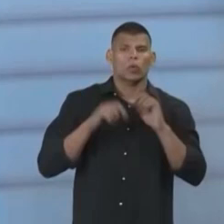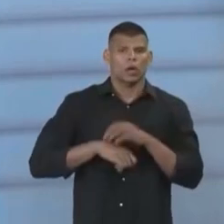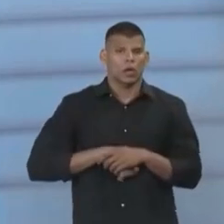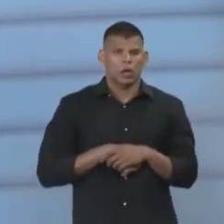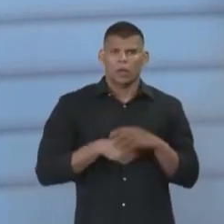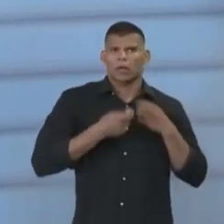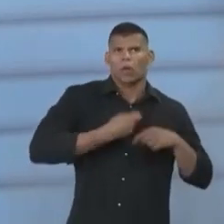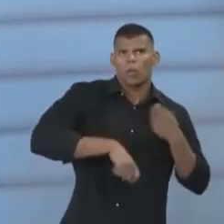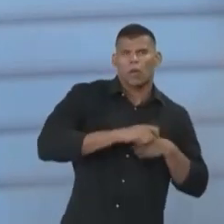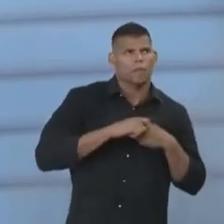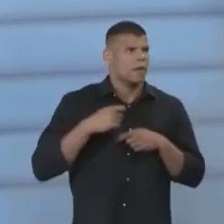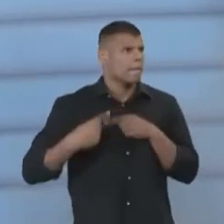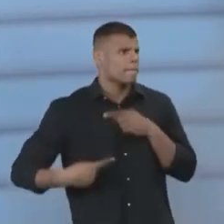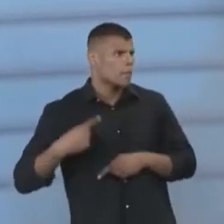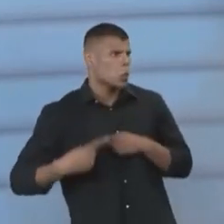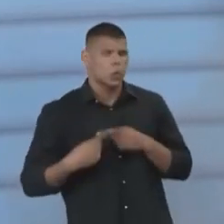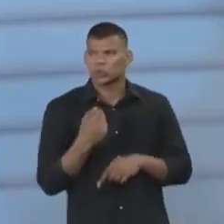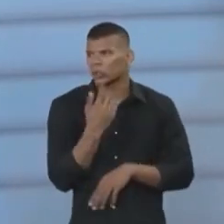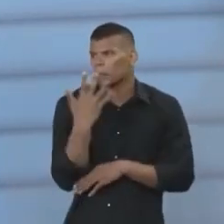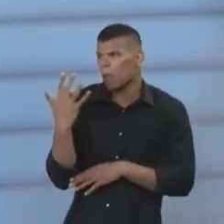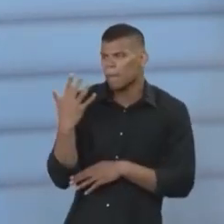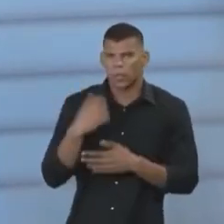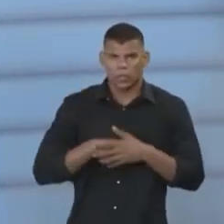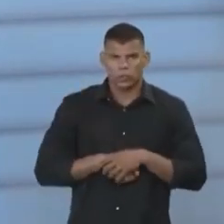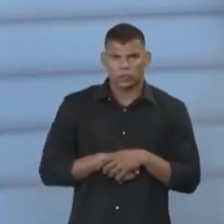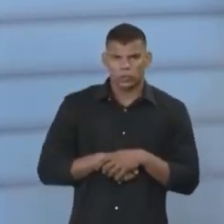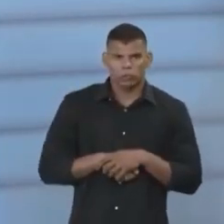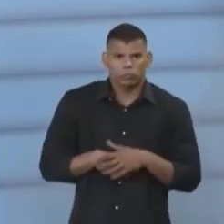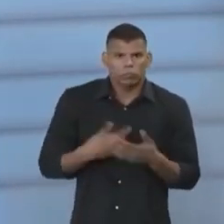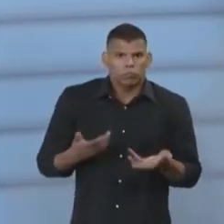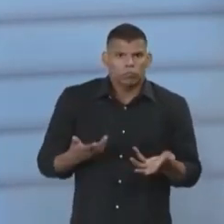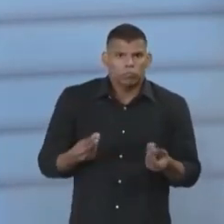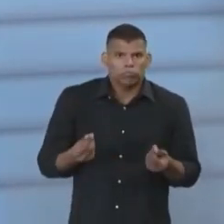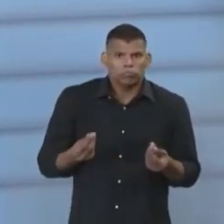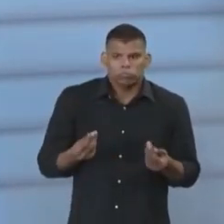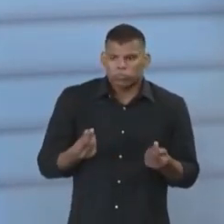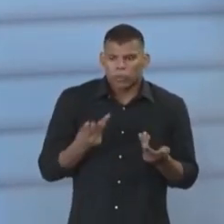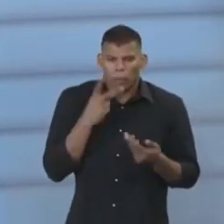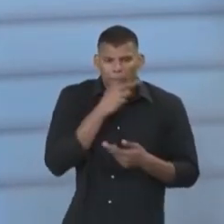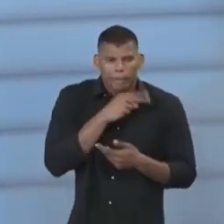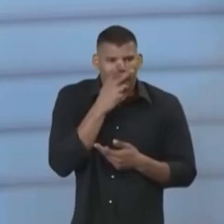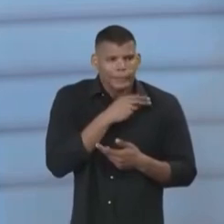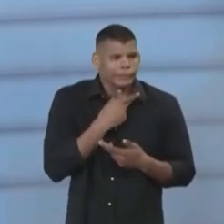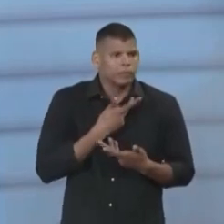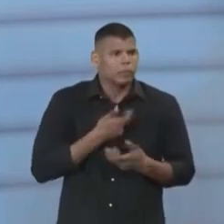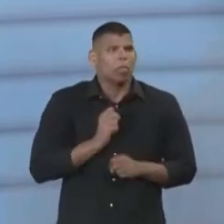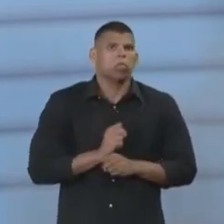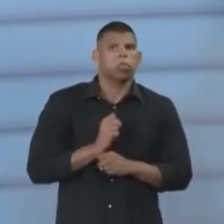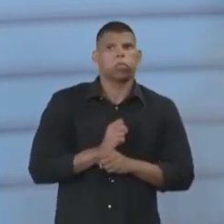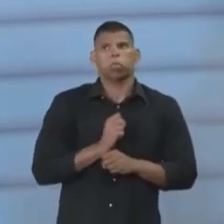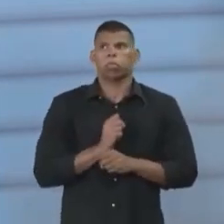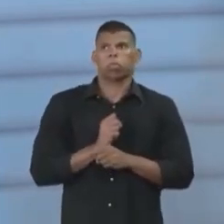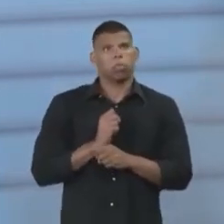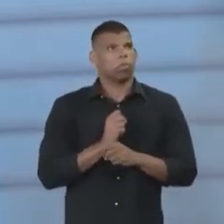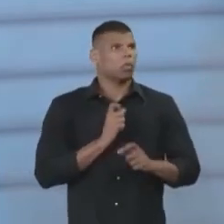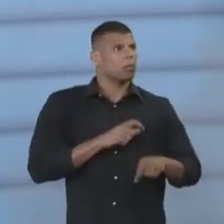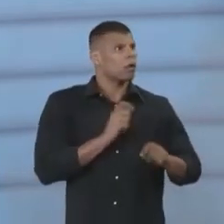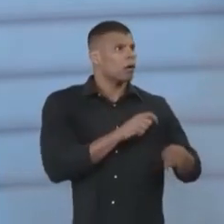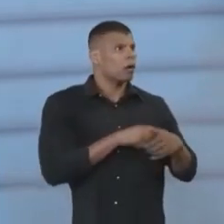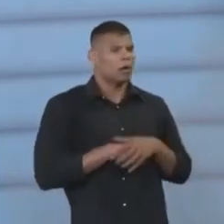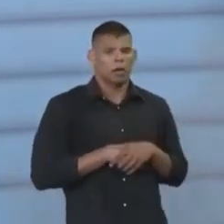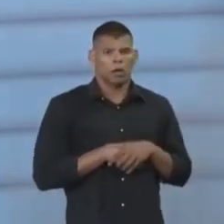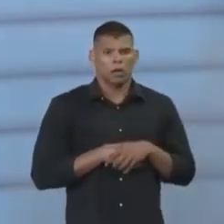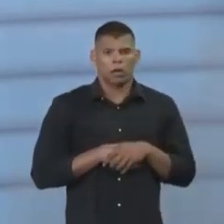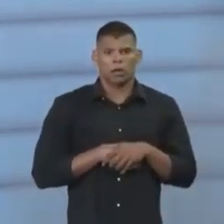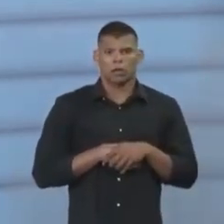economia, política e meio ambiente, se mostrou ingênua em achar que poderia brincar de